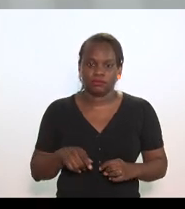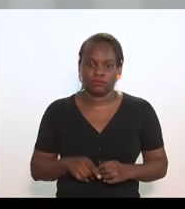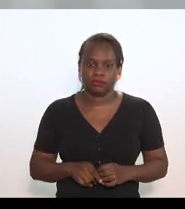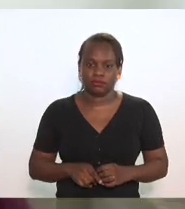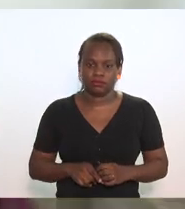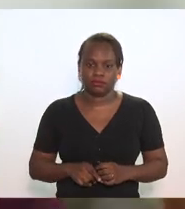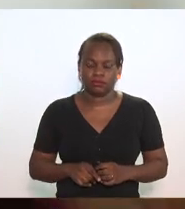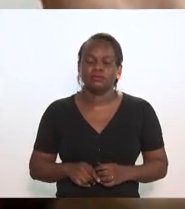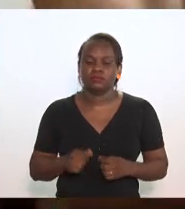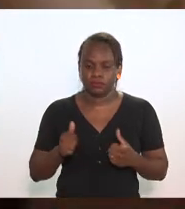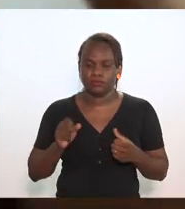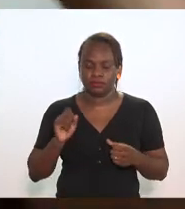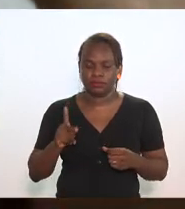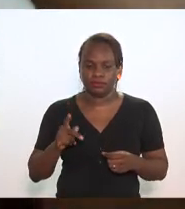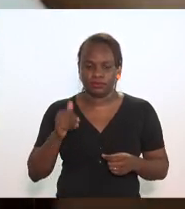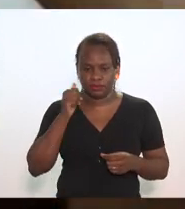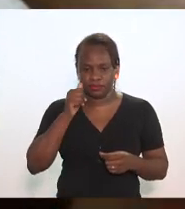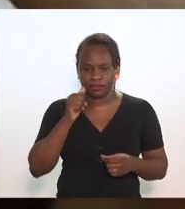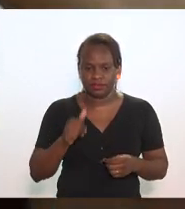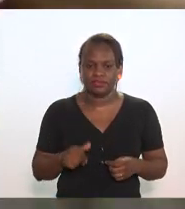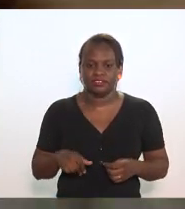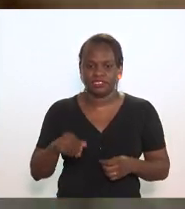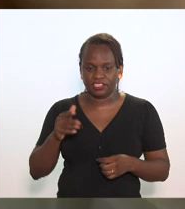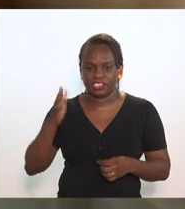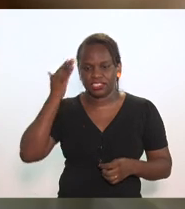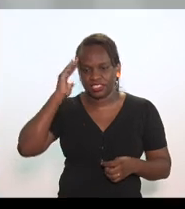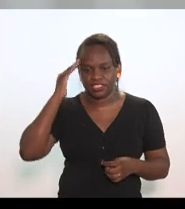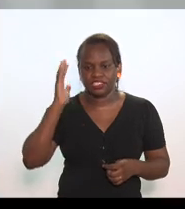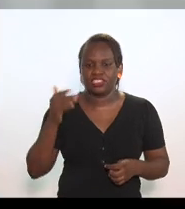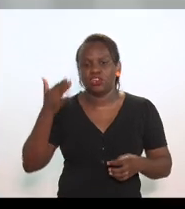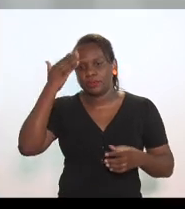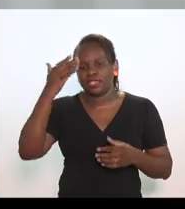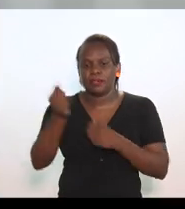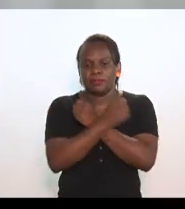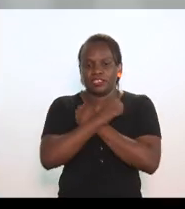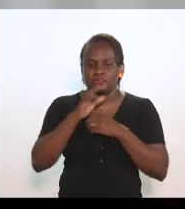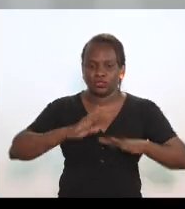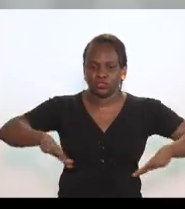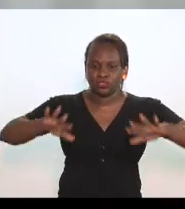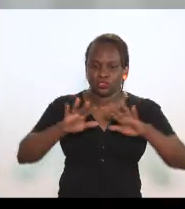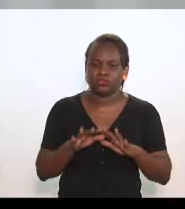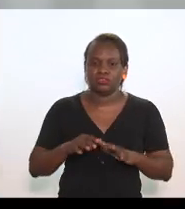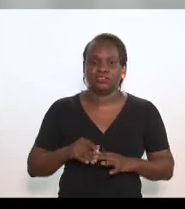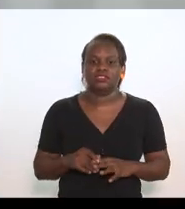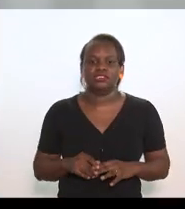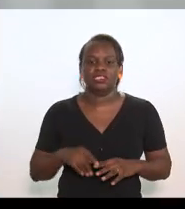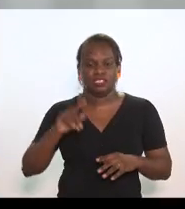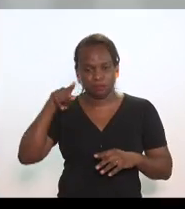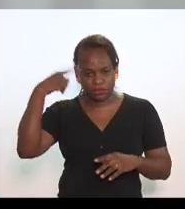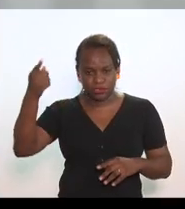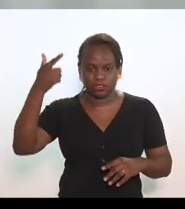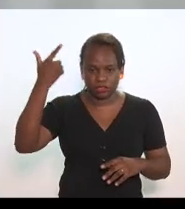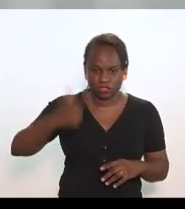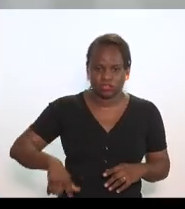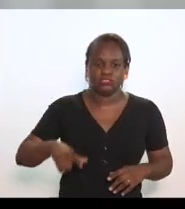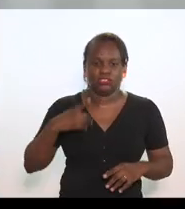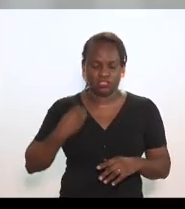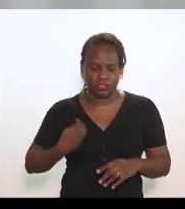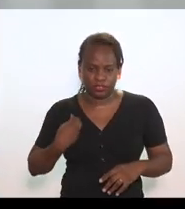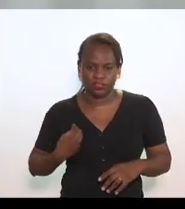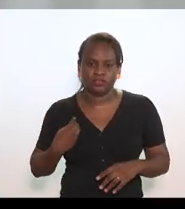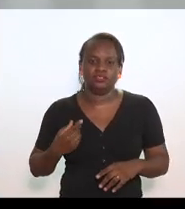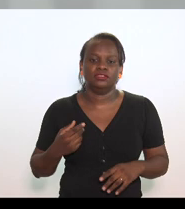ok doutora Cristina obrigado abraço a todos e a próxima vez estarei aqui